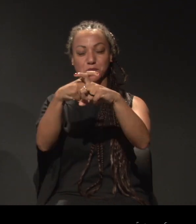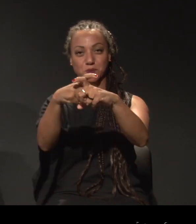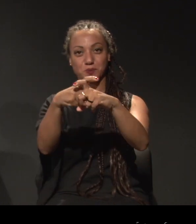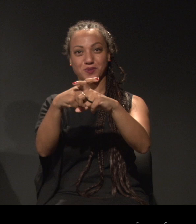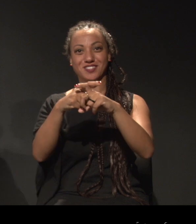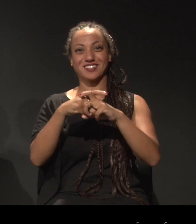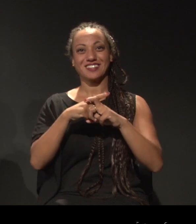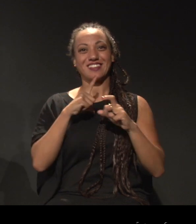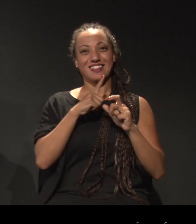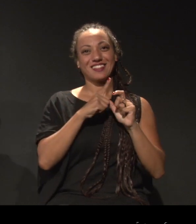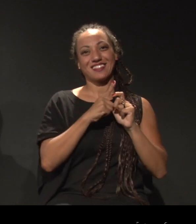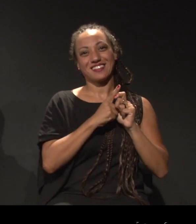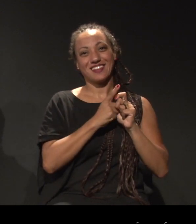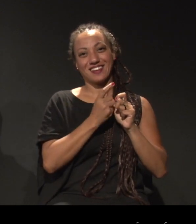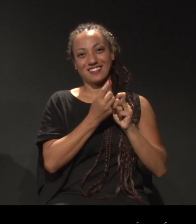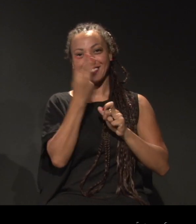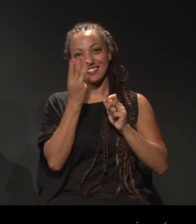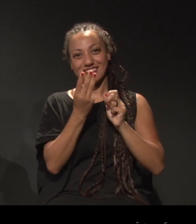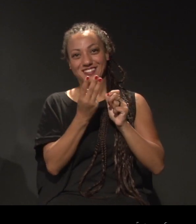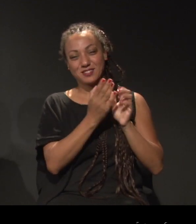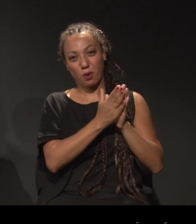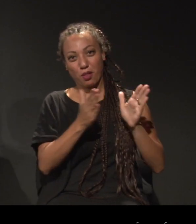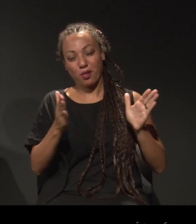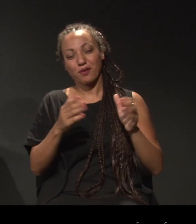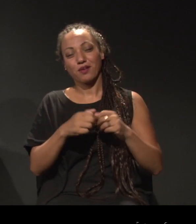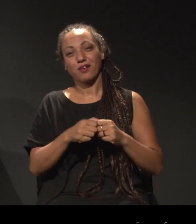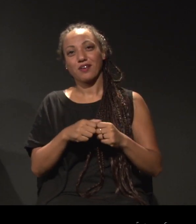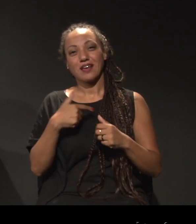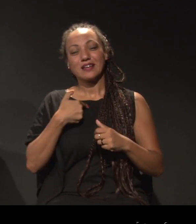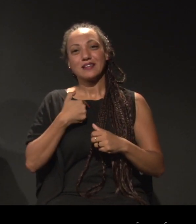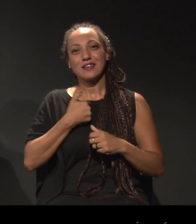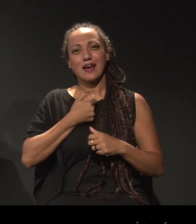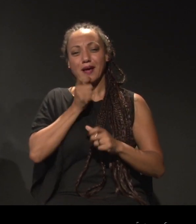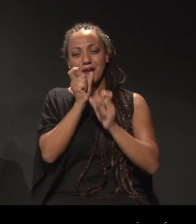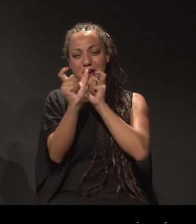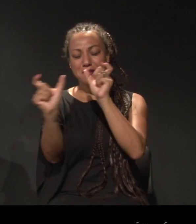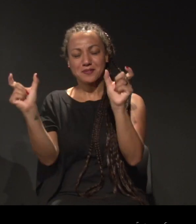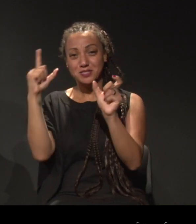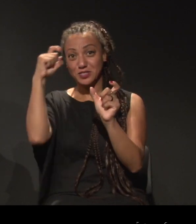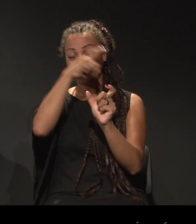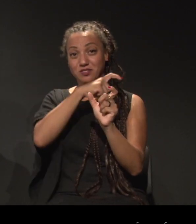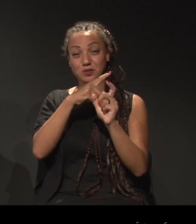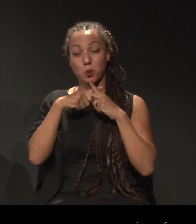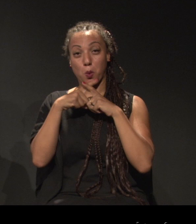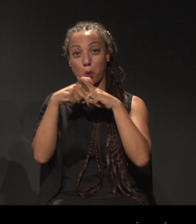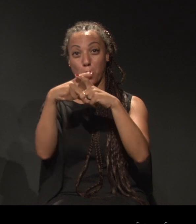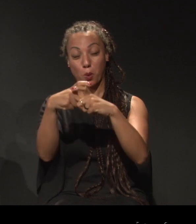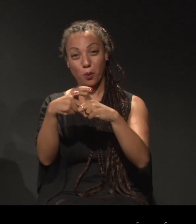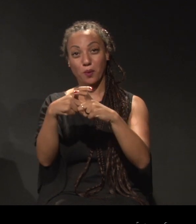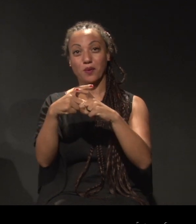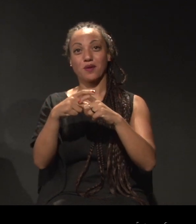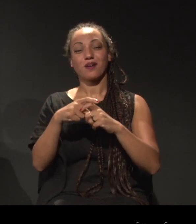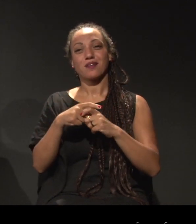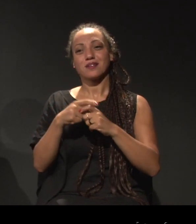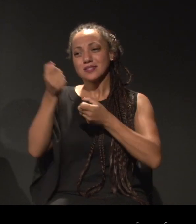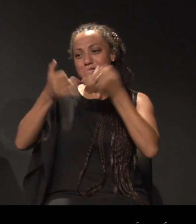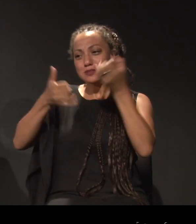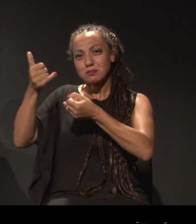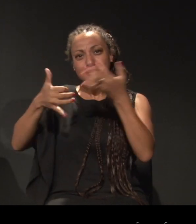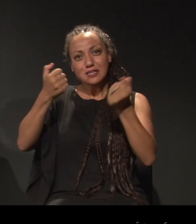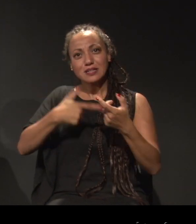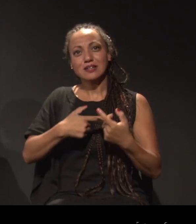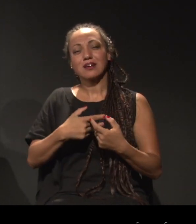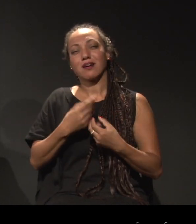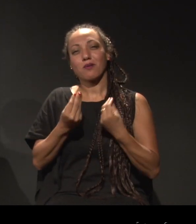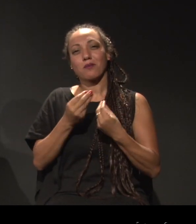trilogia do Será Que? E esse Trava Língua, falei, repete de novo, repete de novo. Mas fala um pouquinho dessa trilogia, depois da viagem